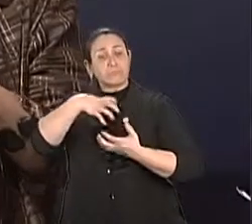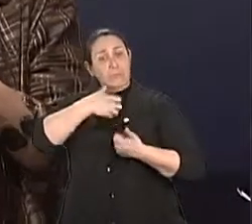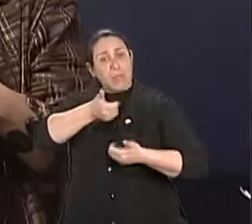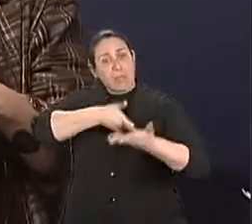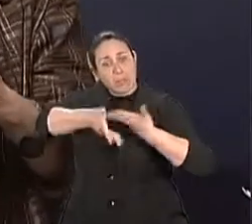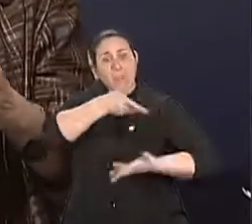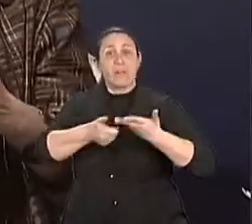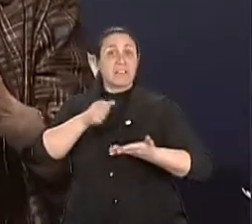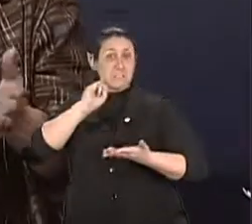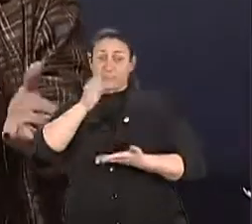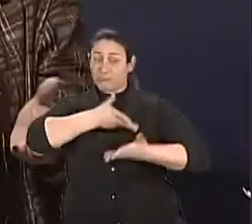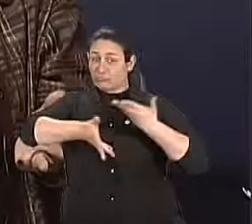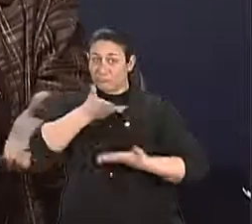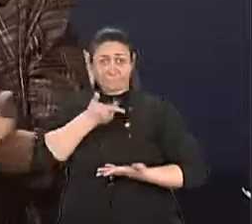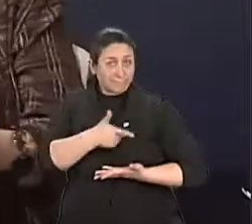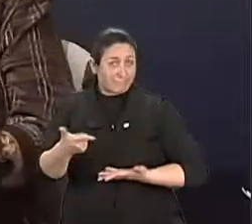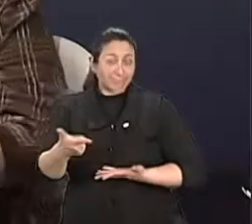Porque se tu não está bem,